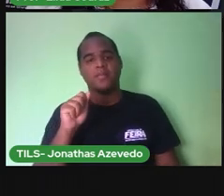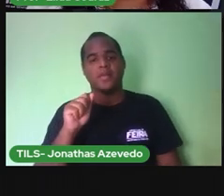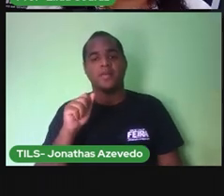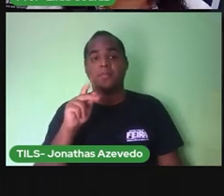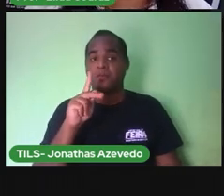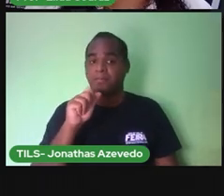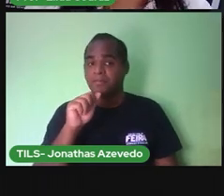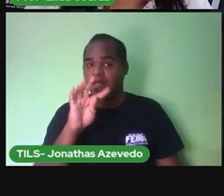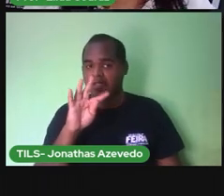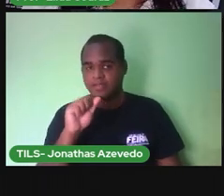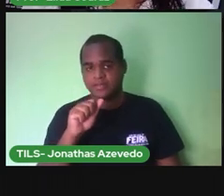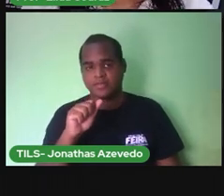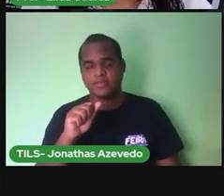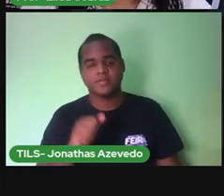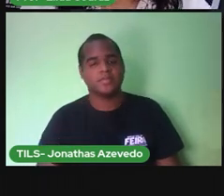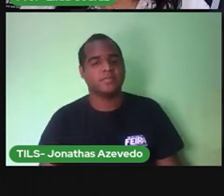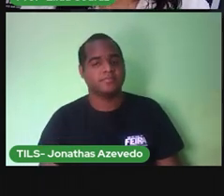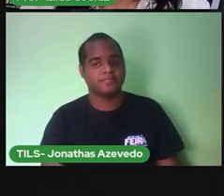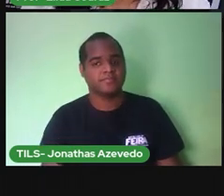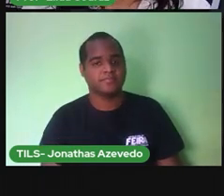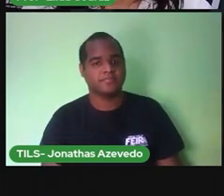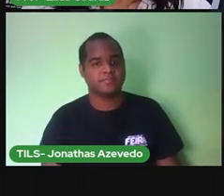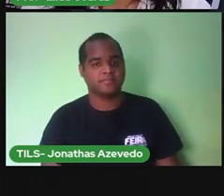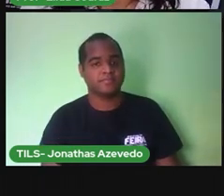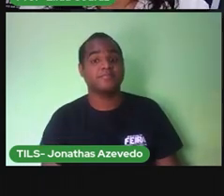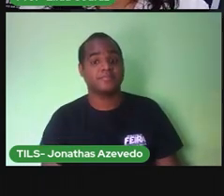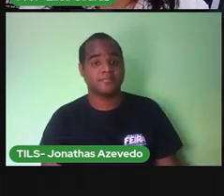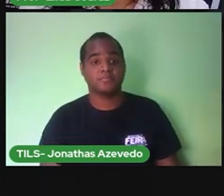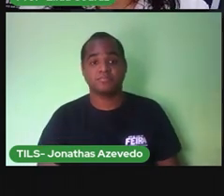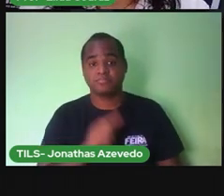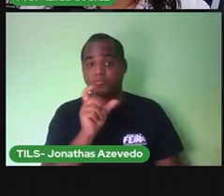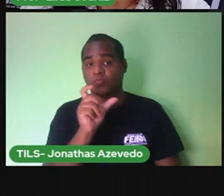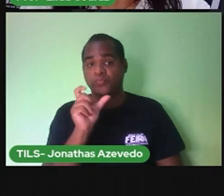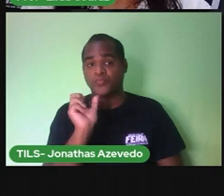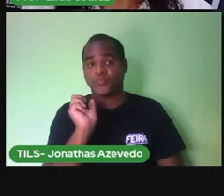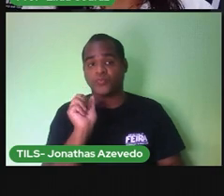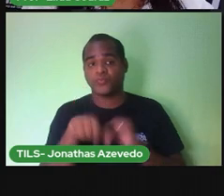Pata Aí nós modificamos toda a palavrinha